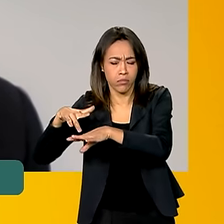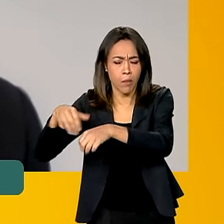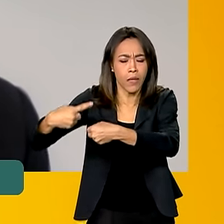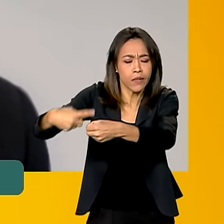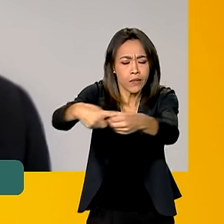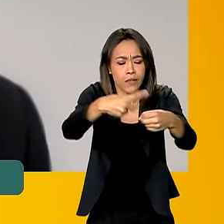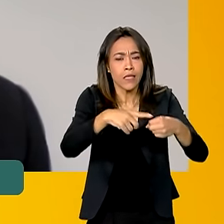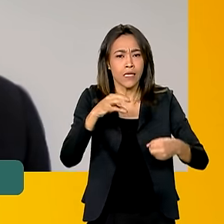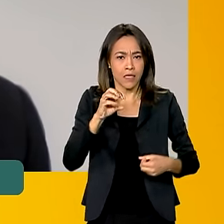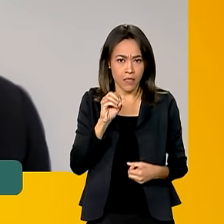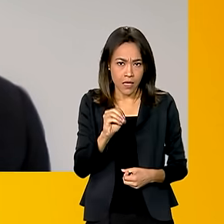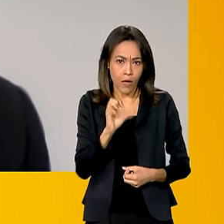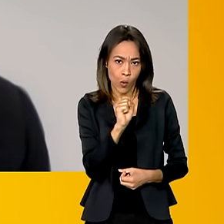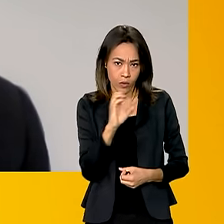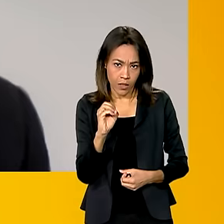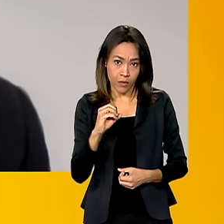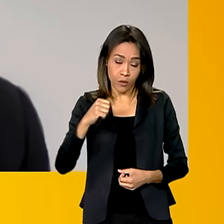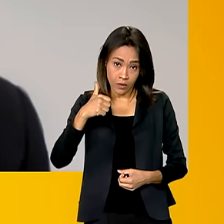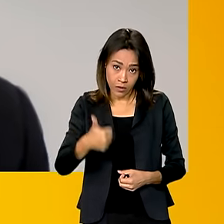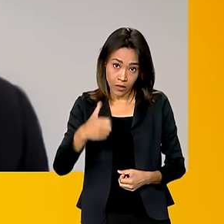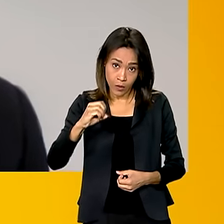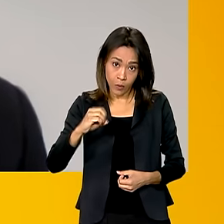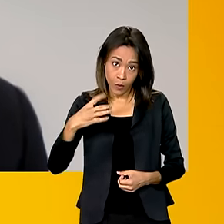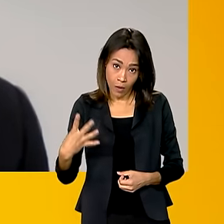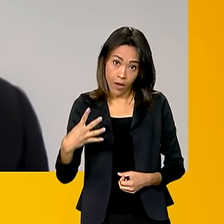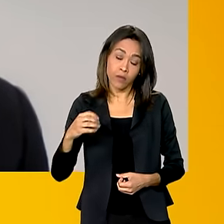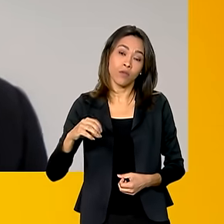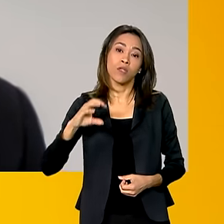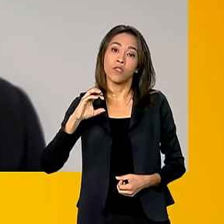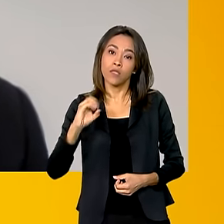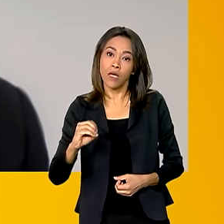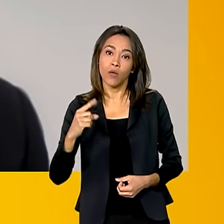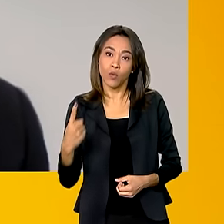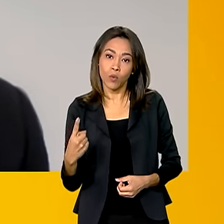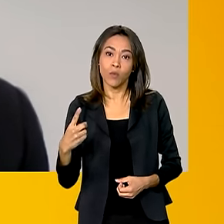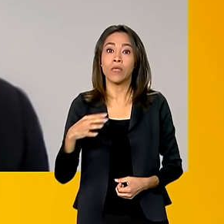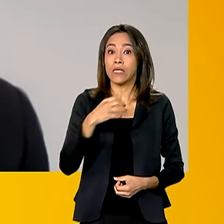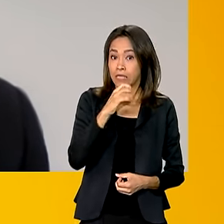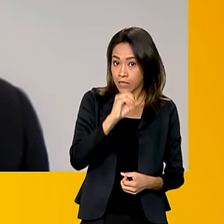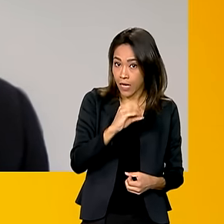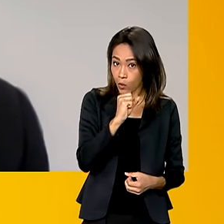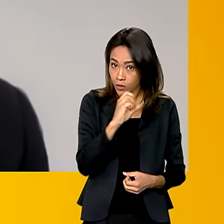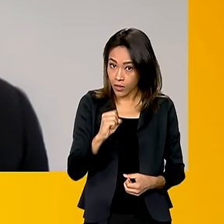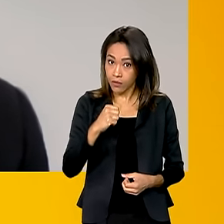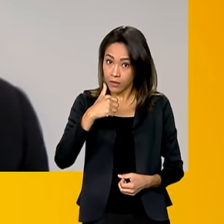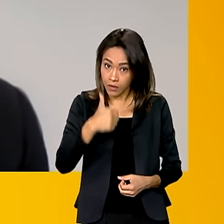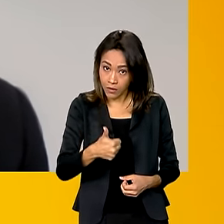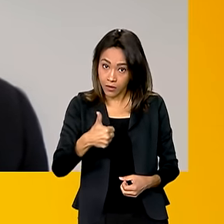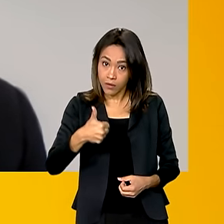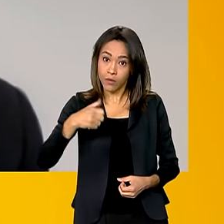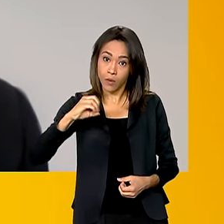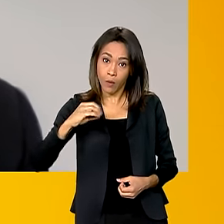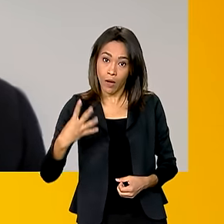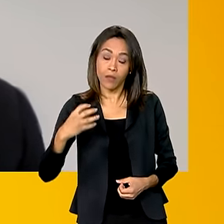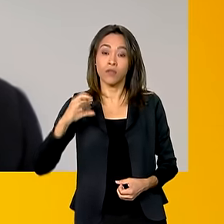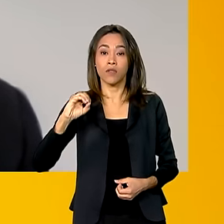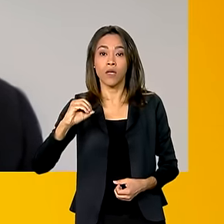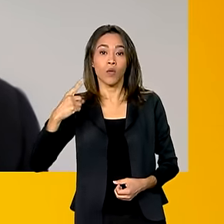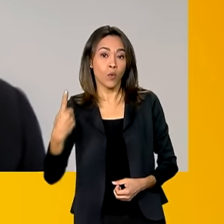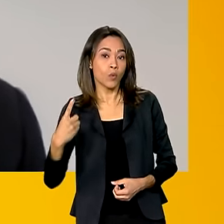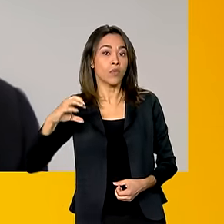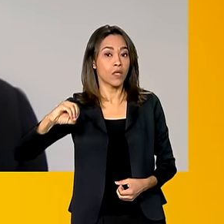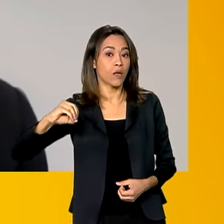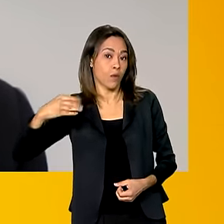0800, 104, 0104. 0800, 104, 0104. É